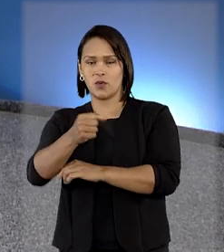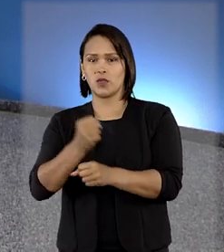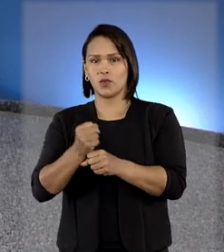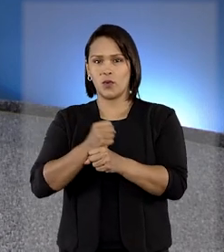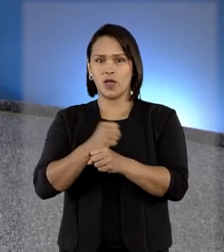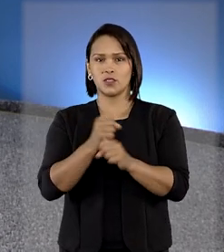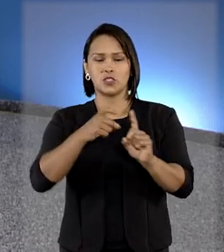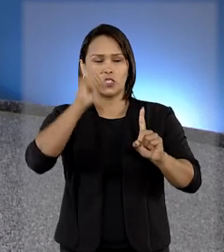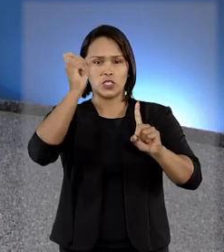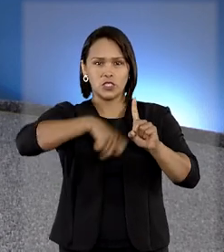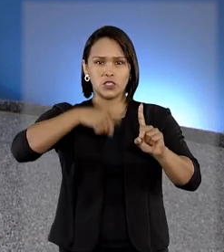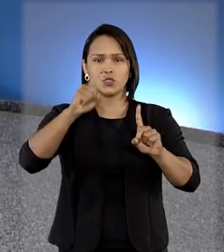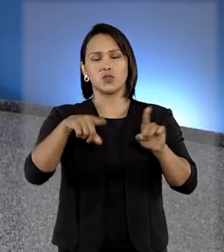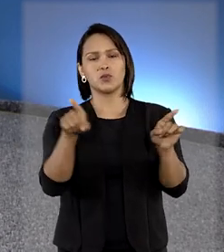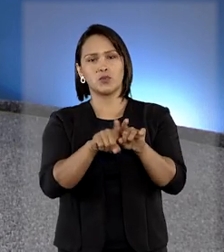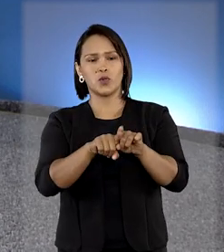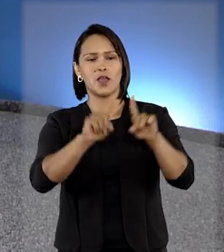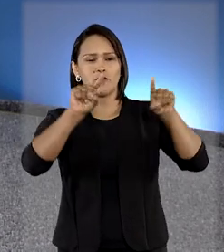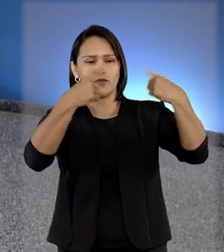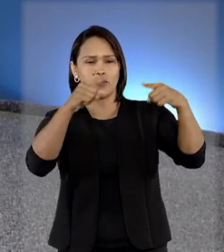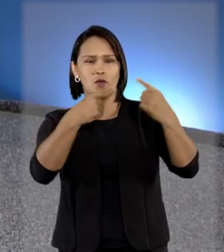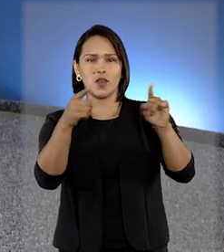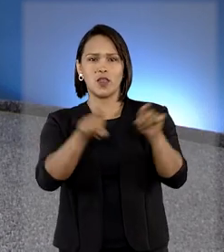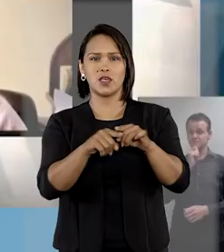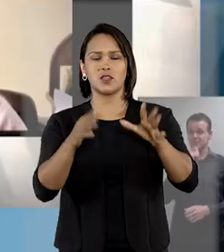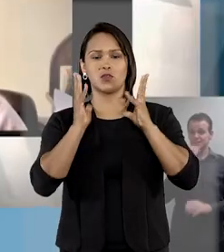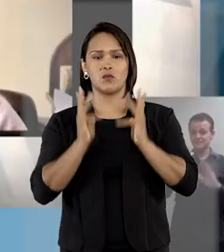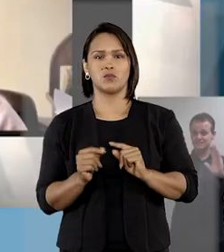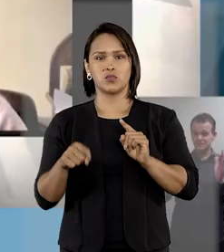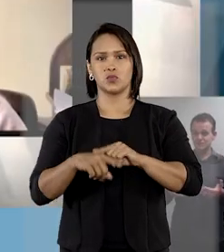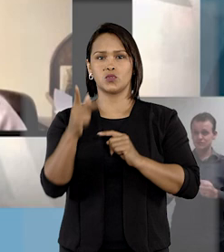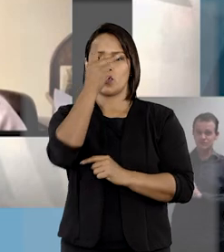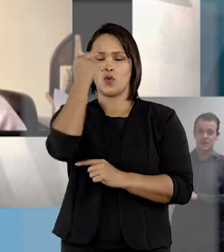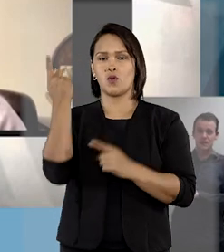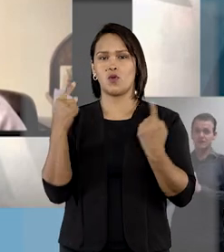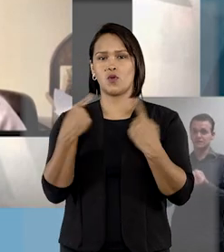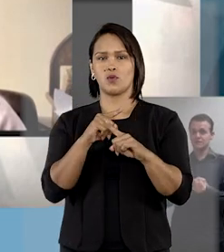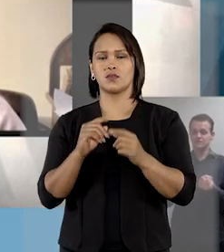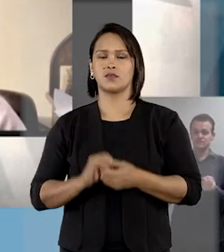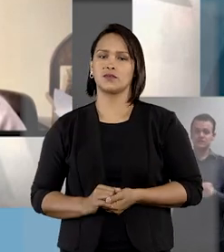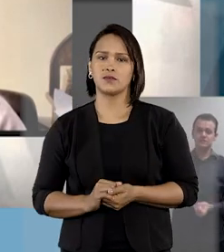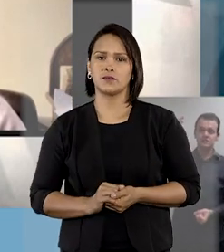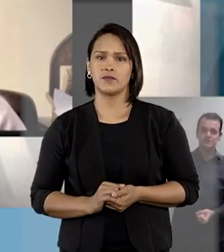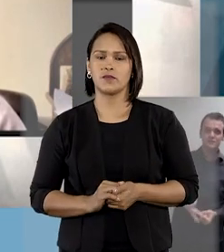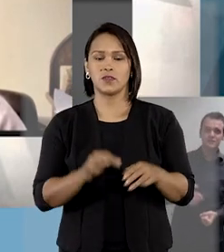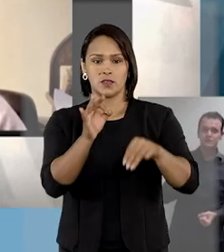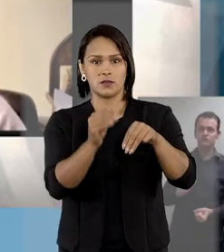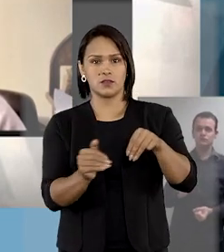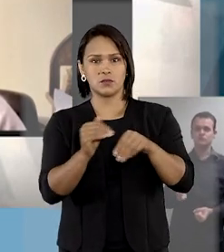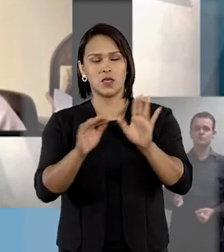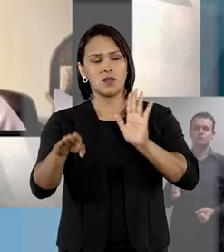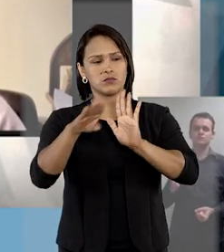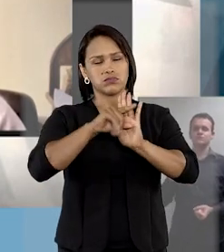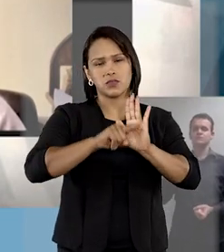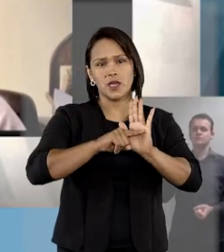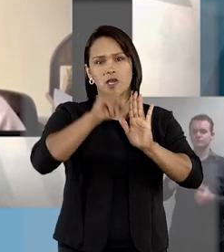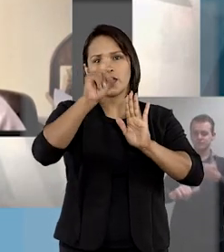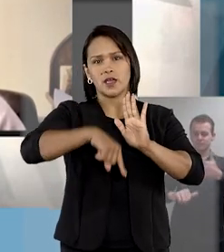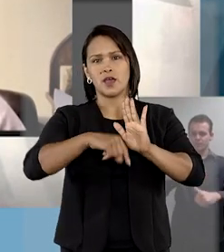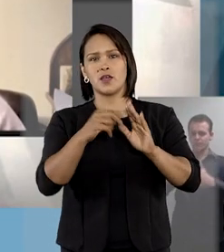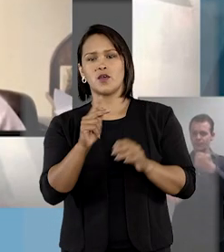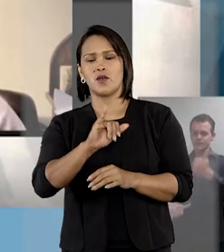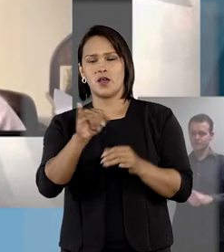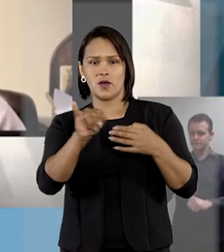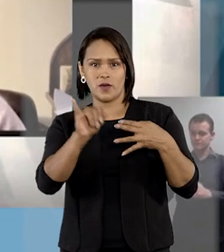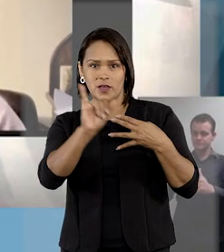atentado violento a pudor contra pacientes. Os ministros negaram o provimento ao agravo interno e mantiveram a